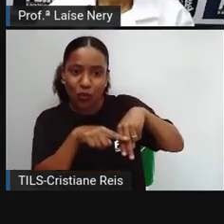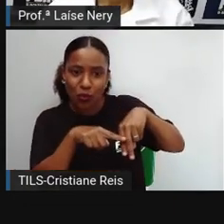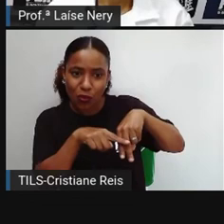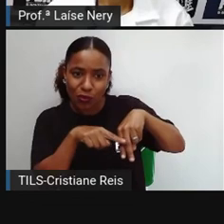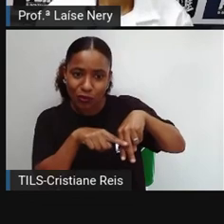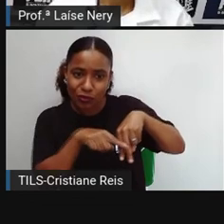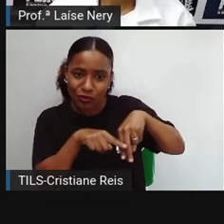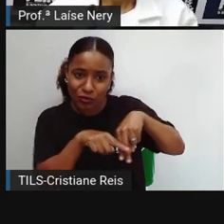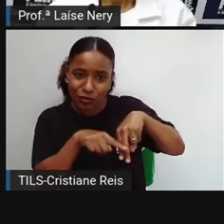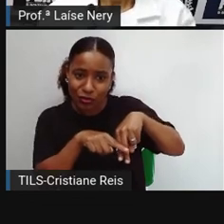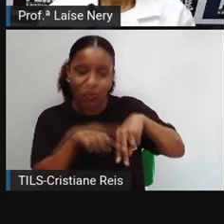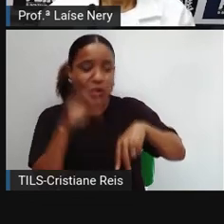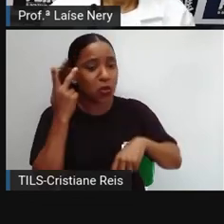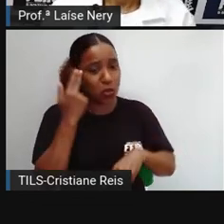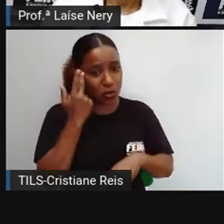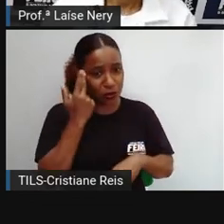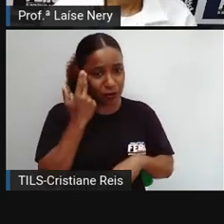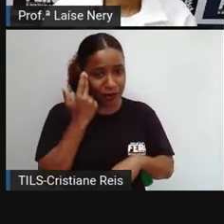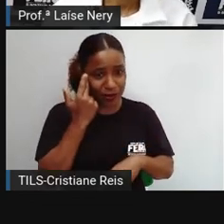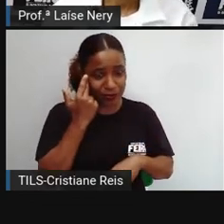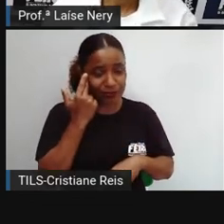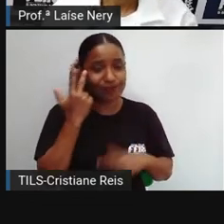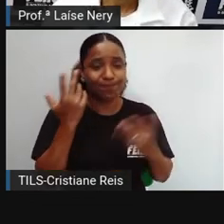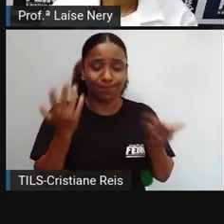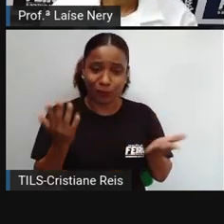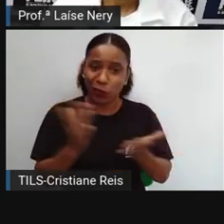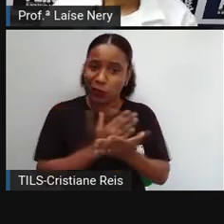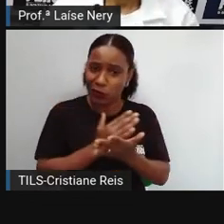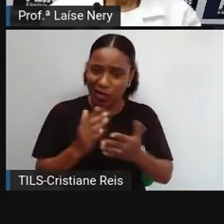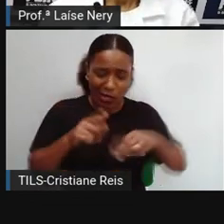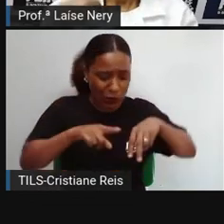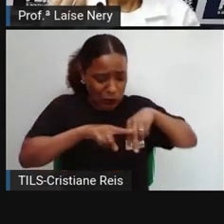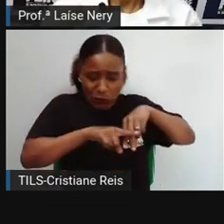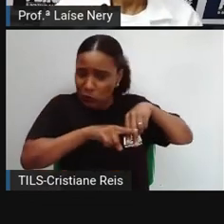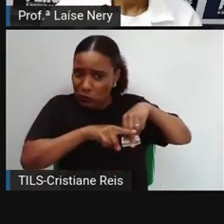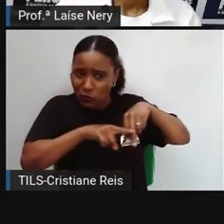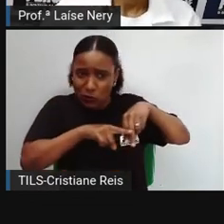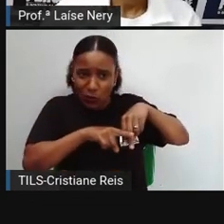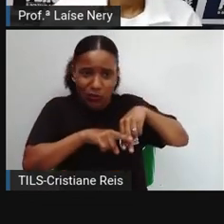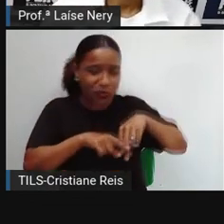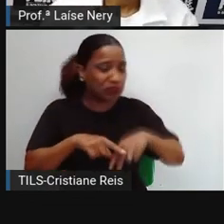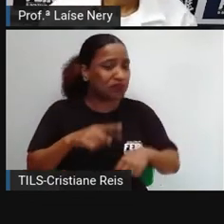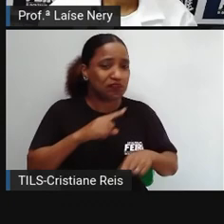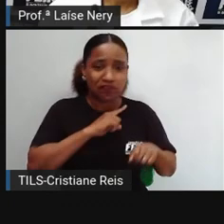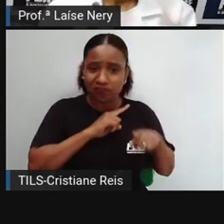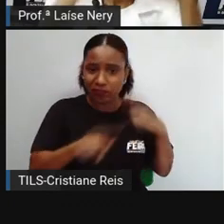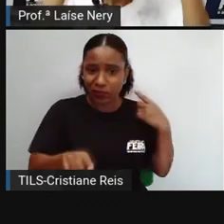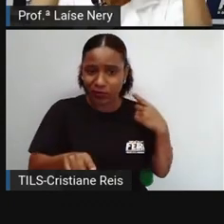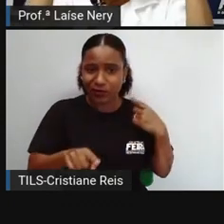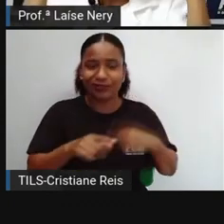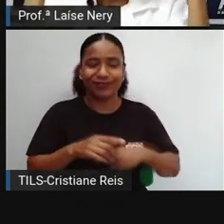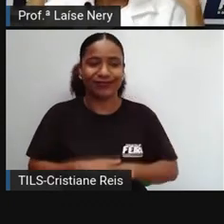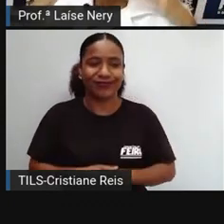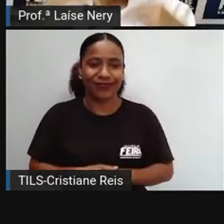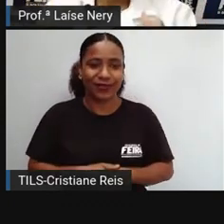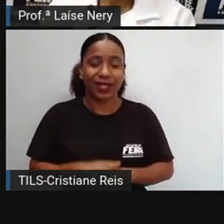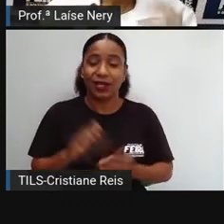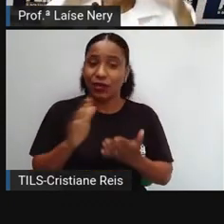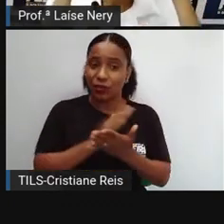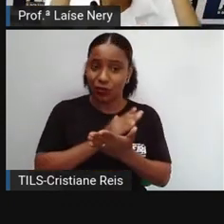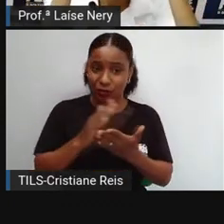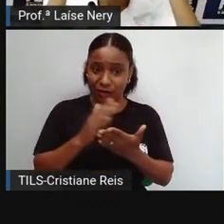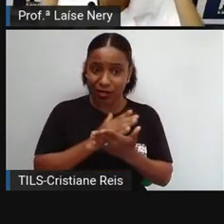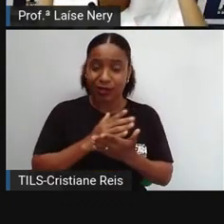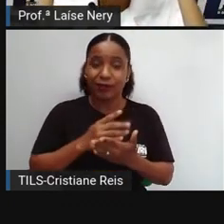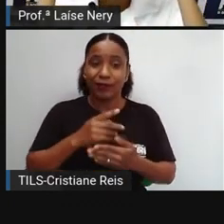pessoa usar short é muito desrespeitoso. Em alguns lugares, por exemplo, as mulheres não podem mostrar parte